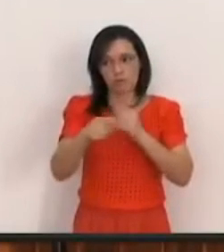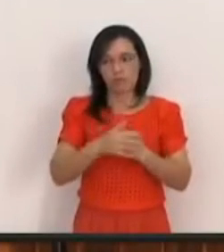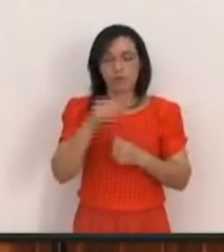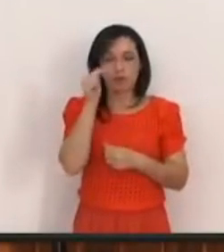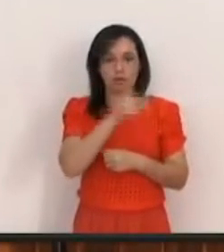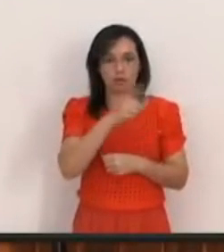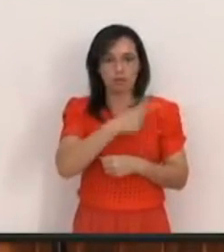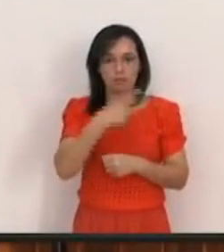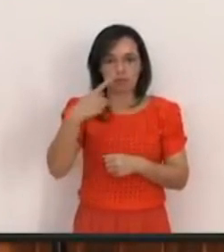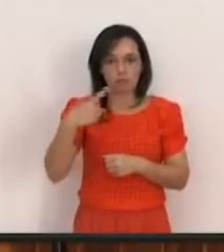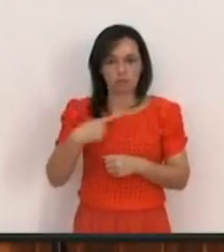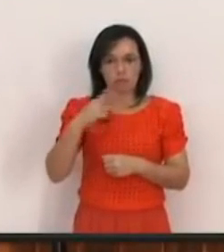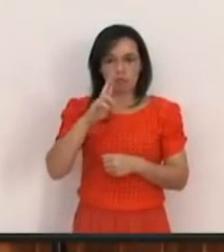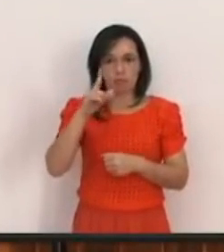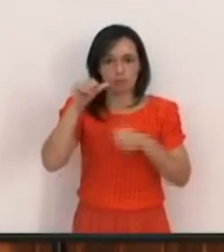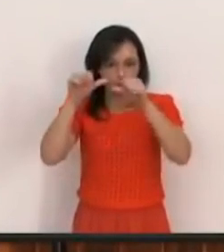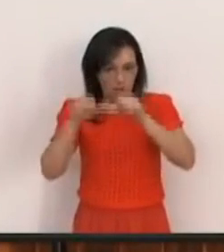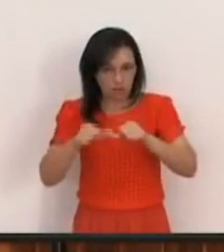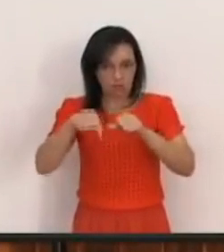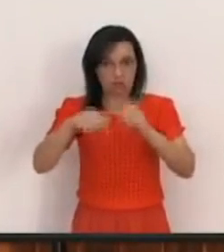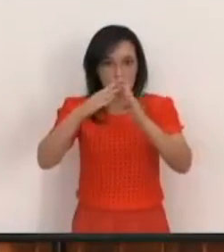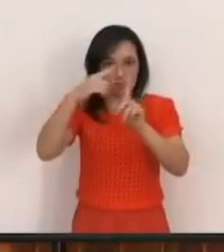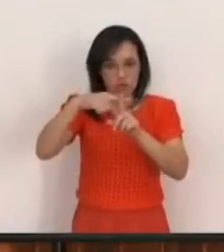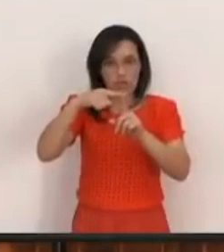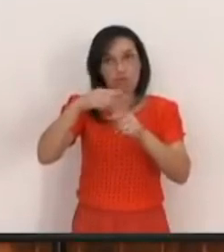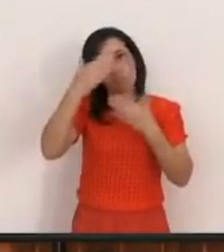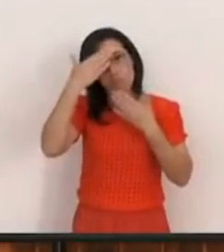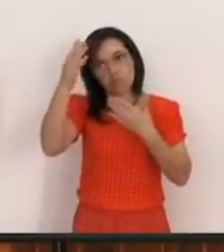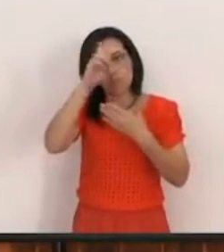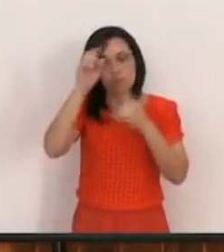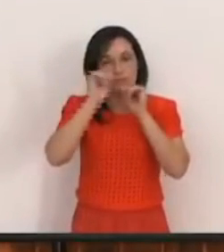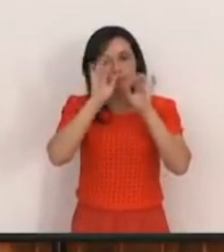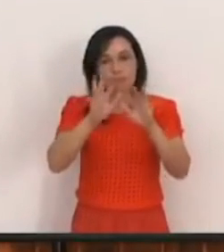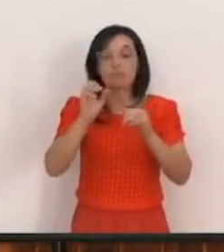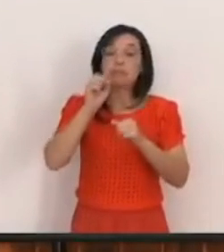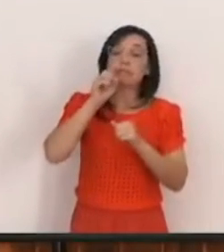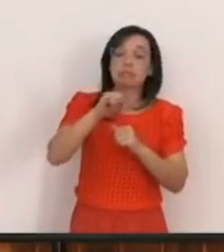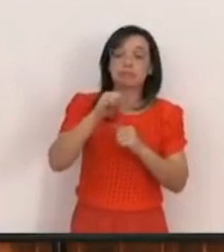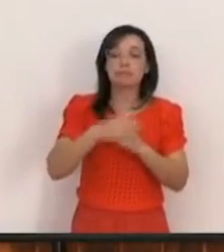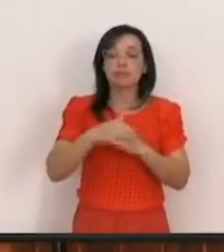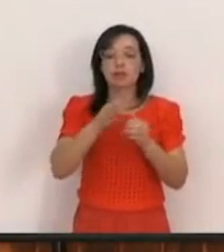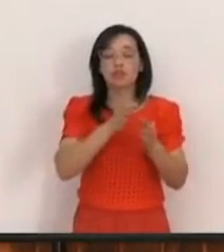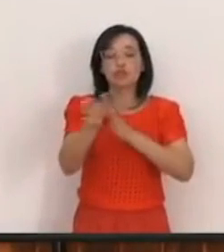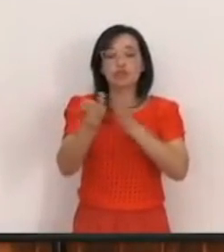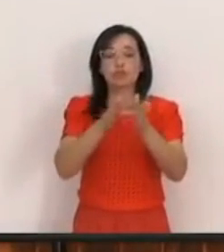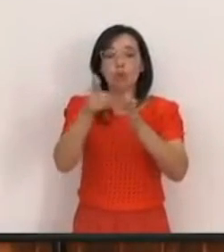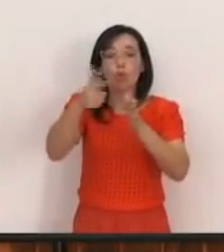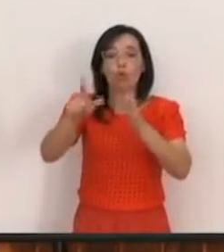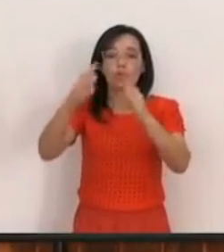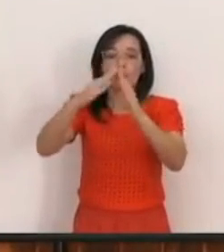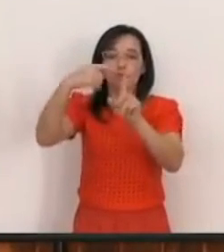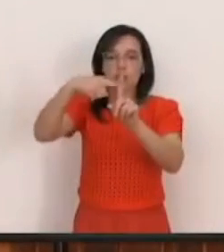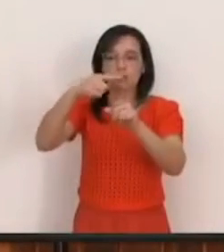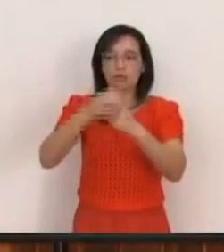pastor Rodrigo Ele ficar aqui na igreja Graças a Deus Que o Senhor Se agrade Abençoá-lo Se de repente Ele for direcionado Para uma outra igreja